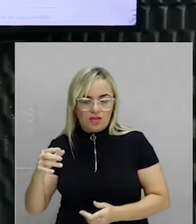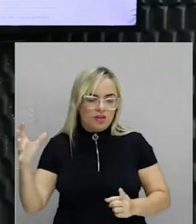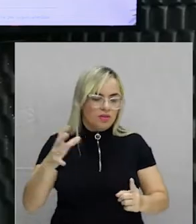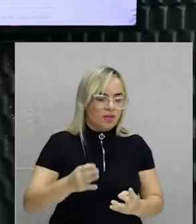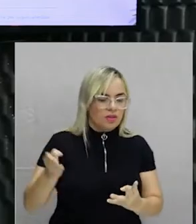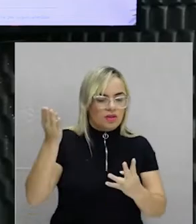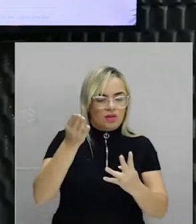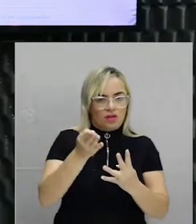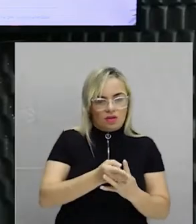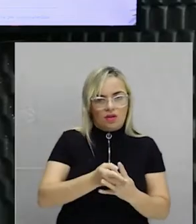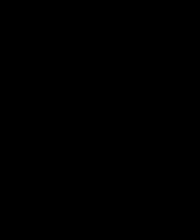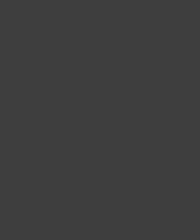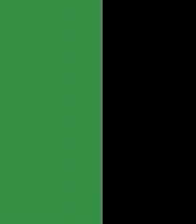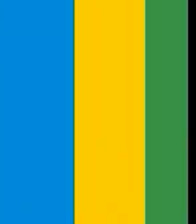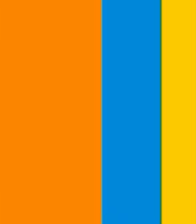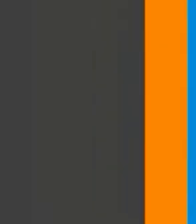Um abraço. Fui!